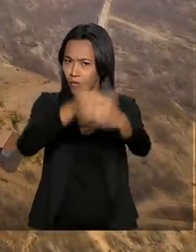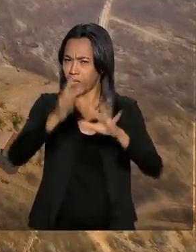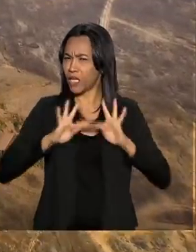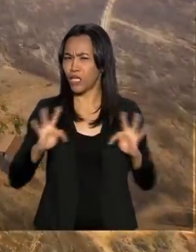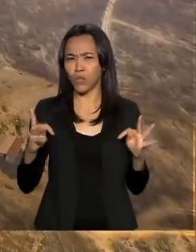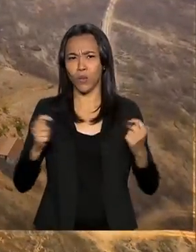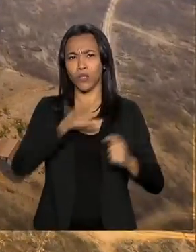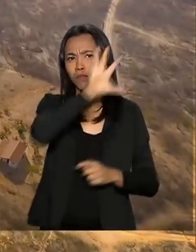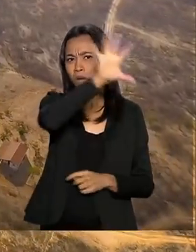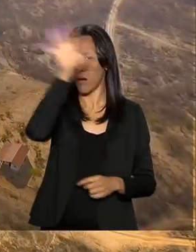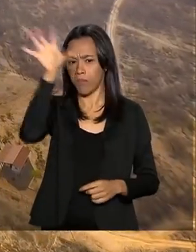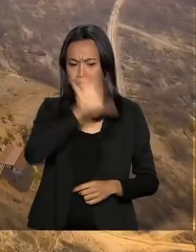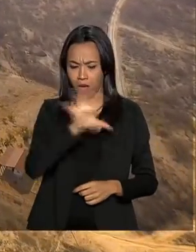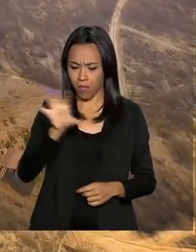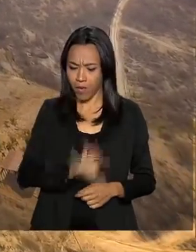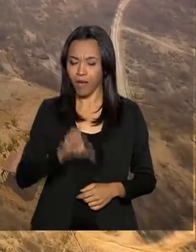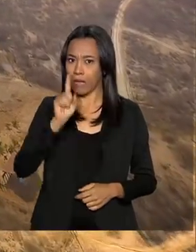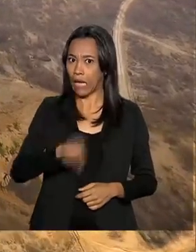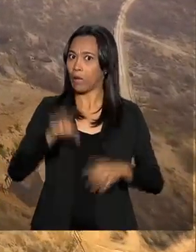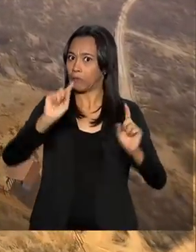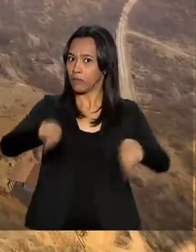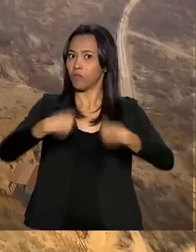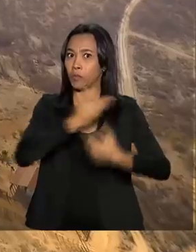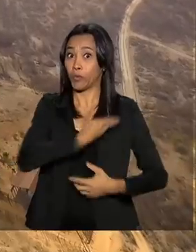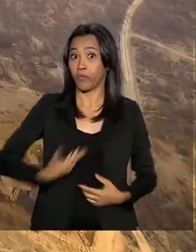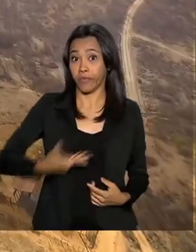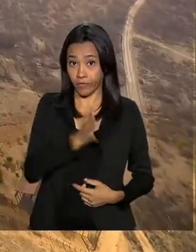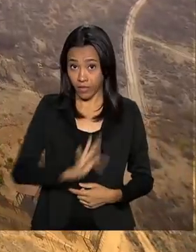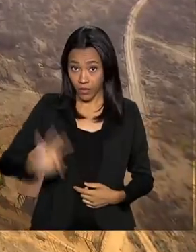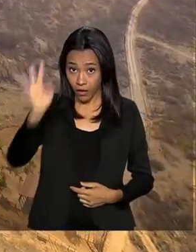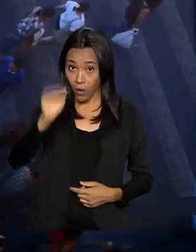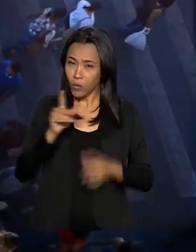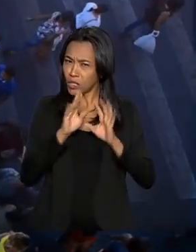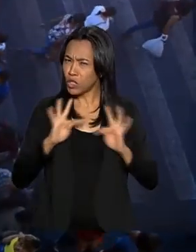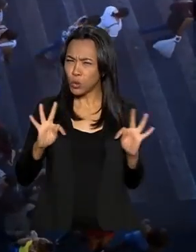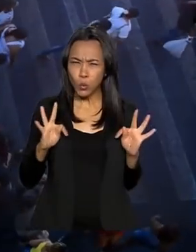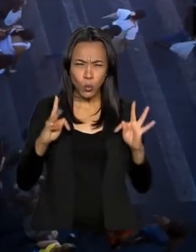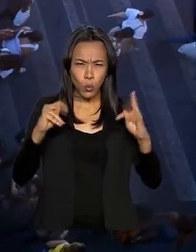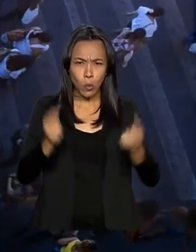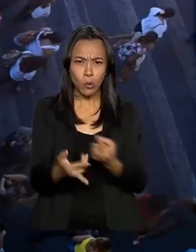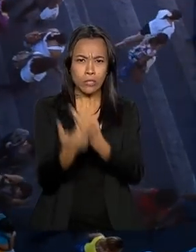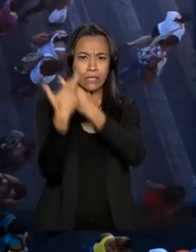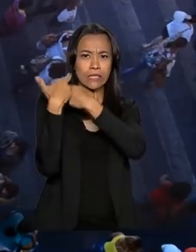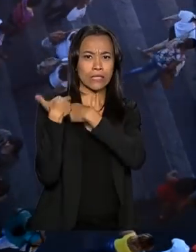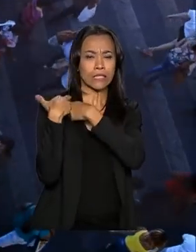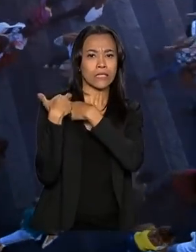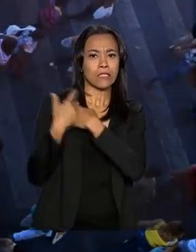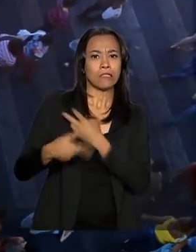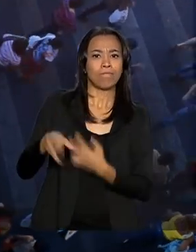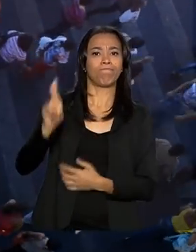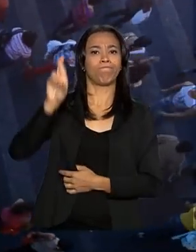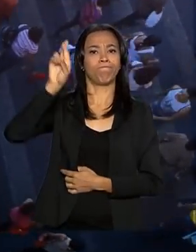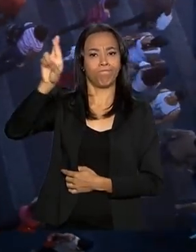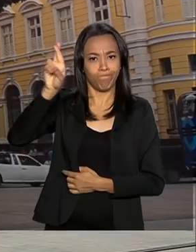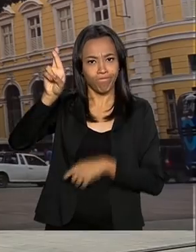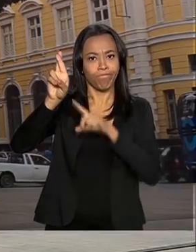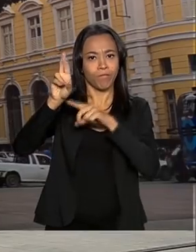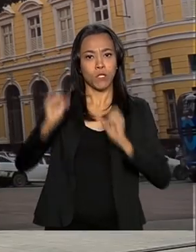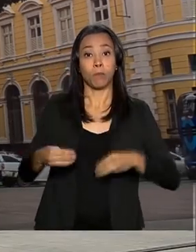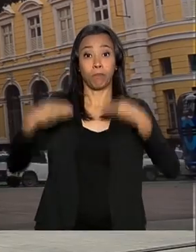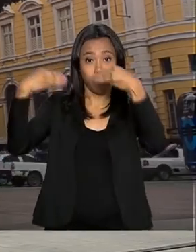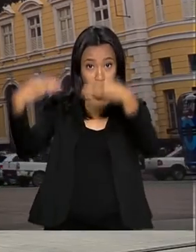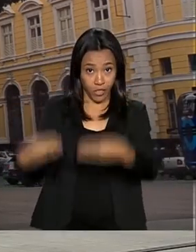todas as regiões é um desafio para o governo federal. E toda essa responsabilidade está a cargo do Ministério do